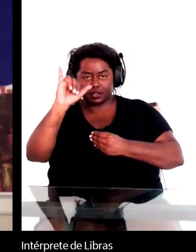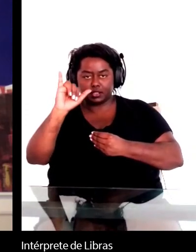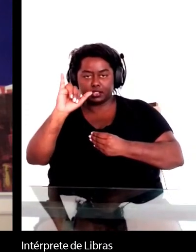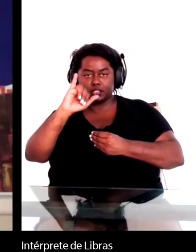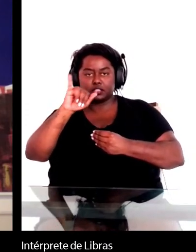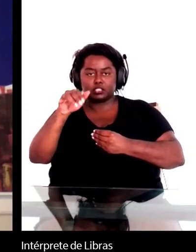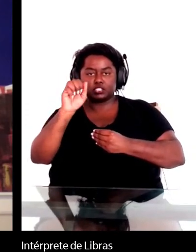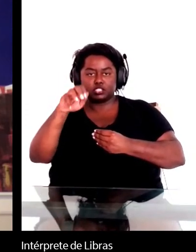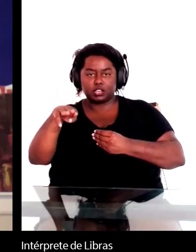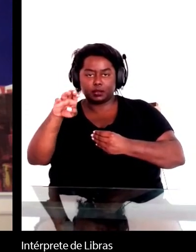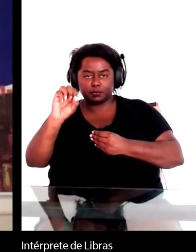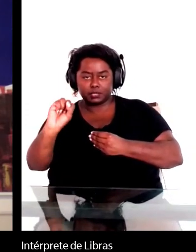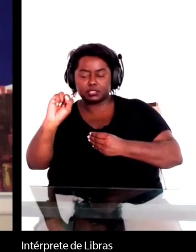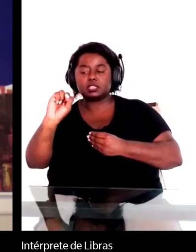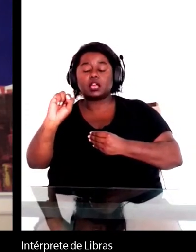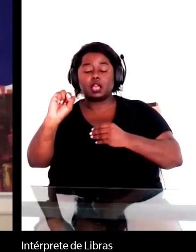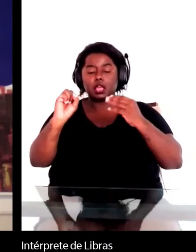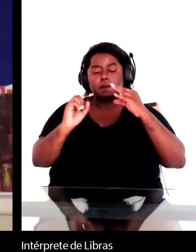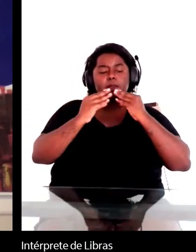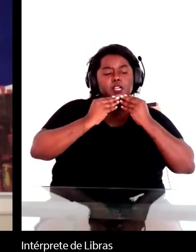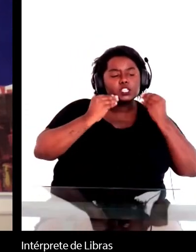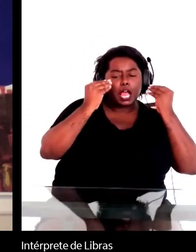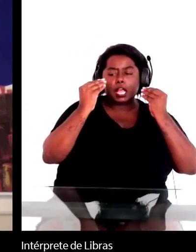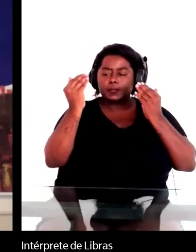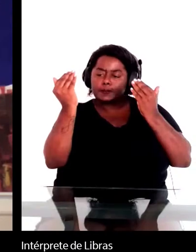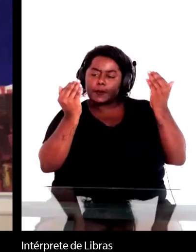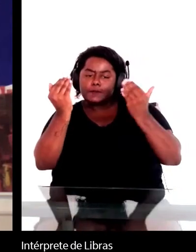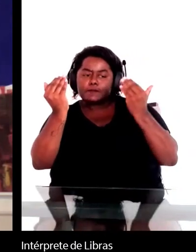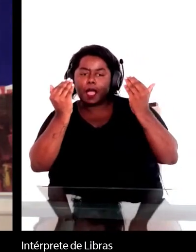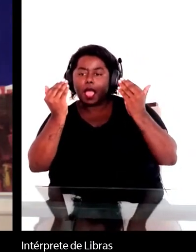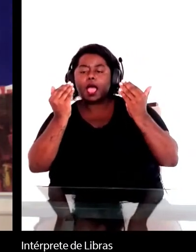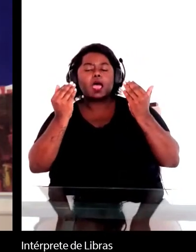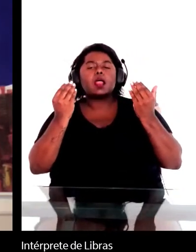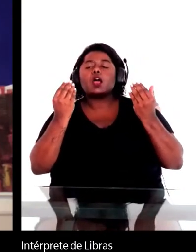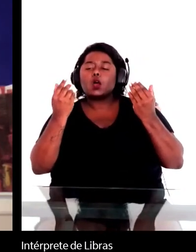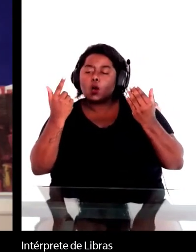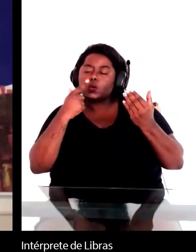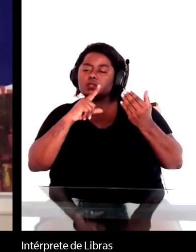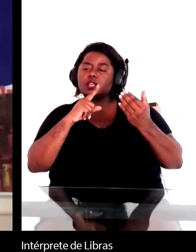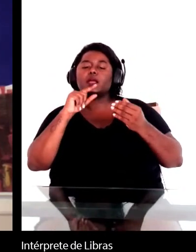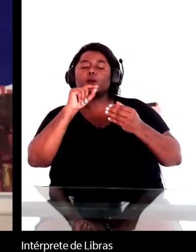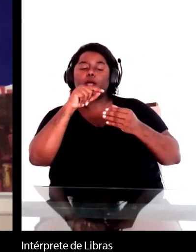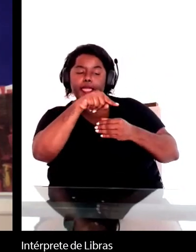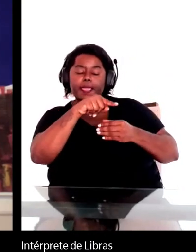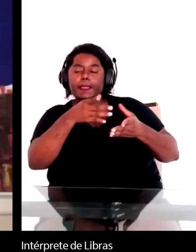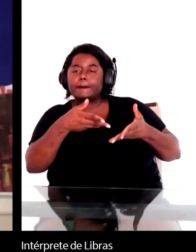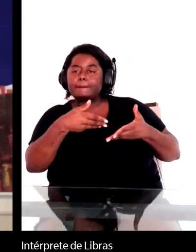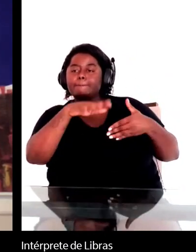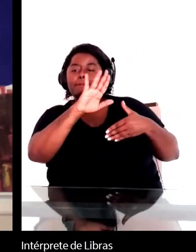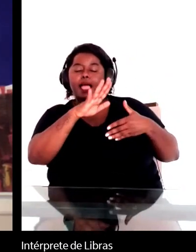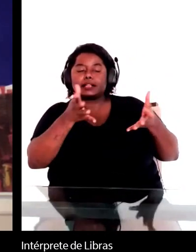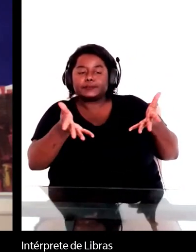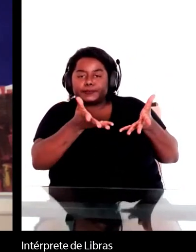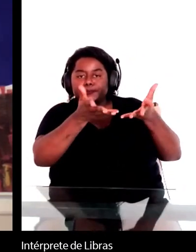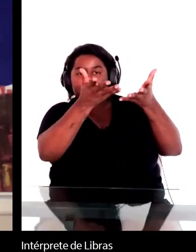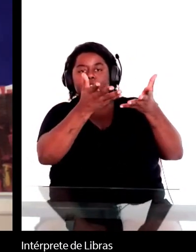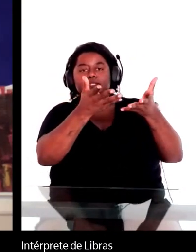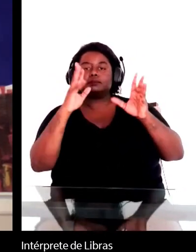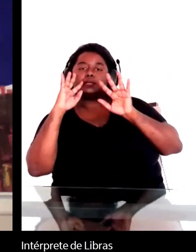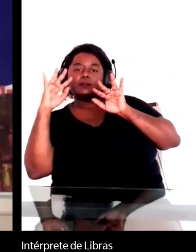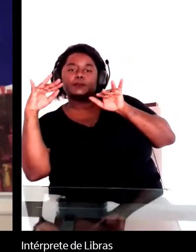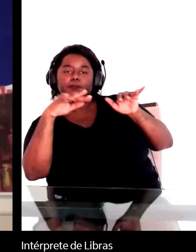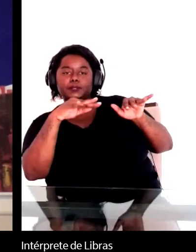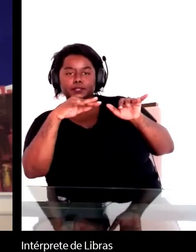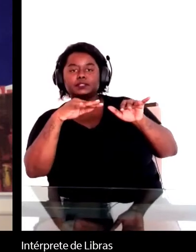na crítica americana. Agora, tem surgido também a questão de raça,